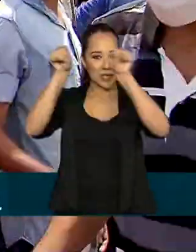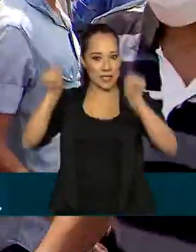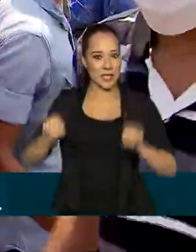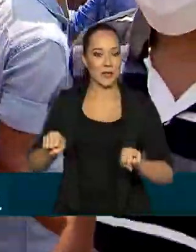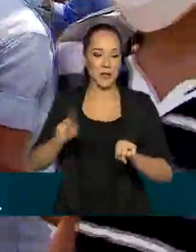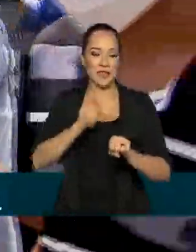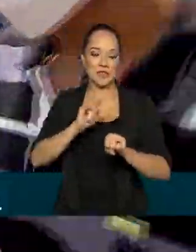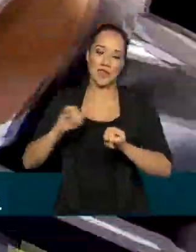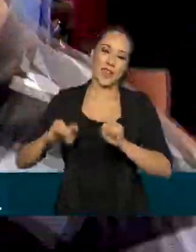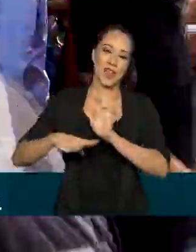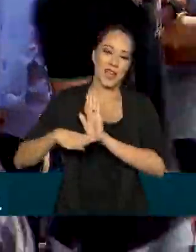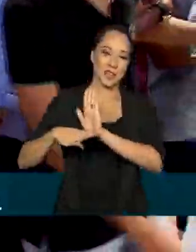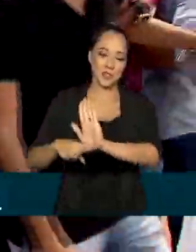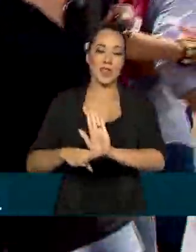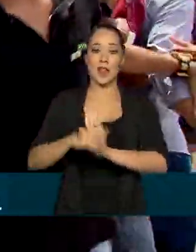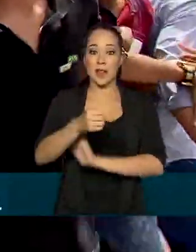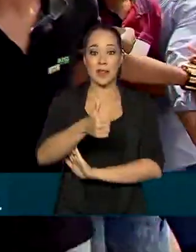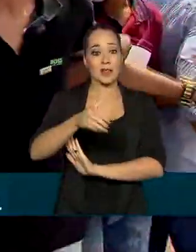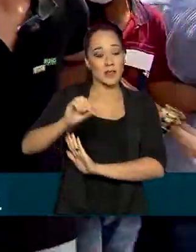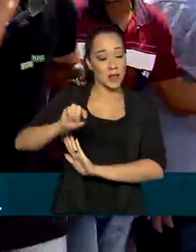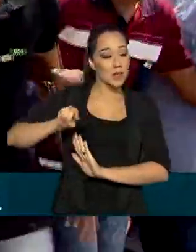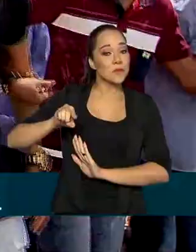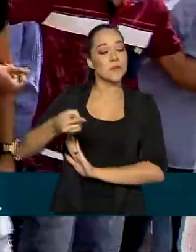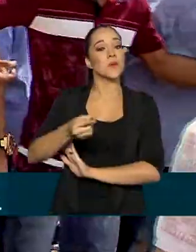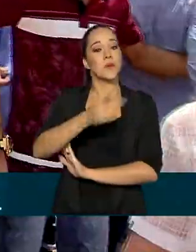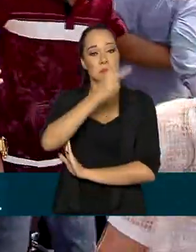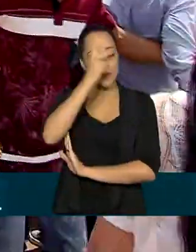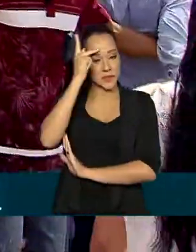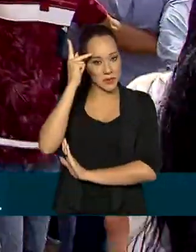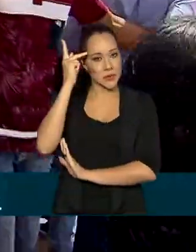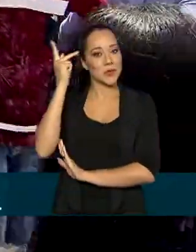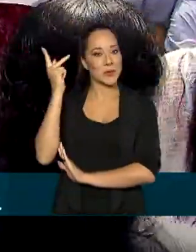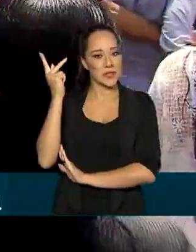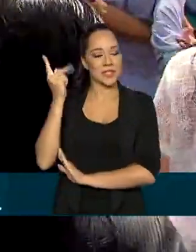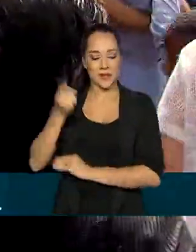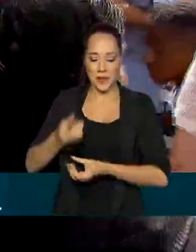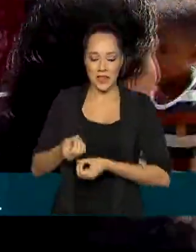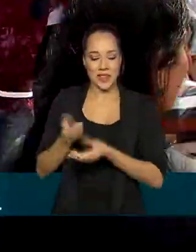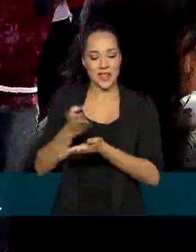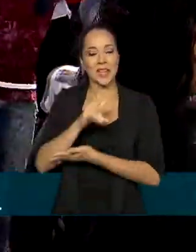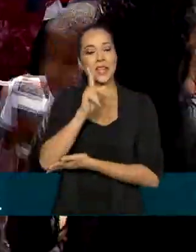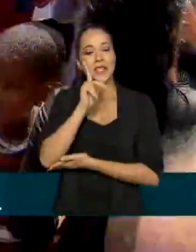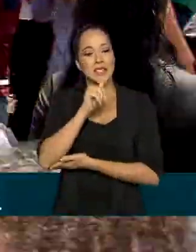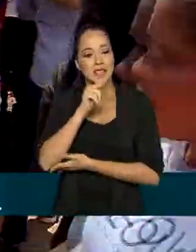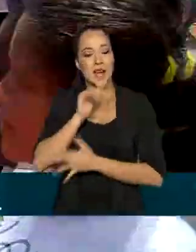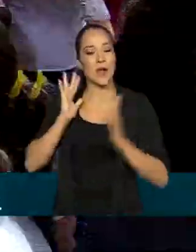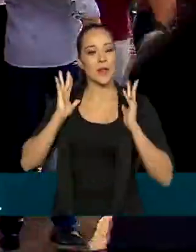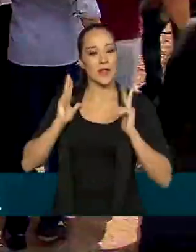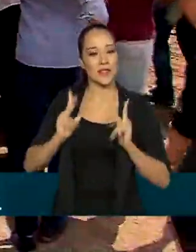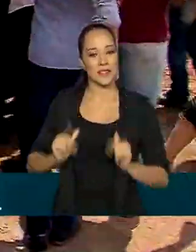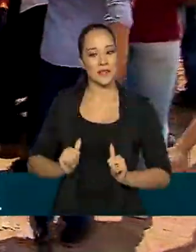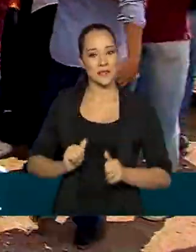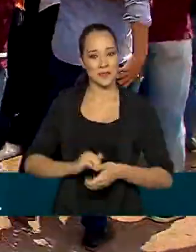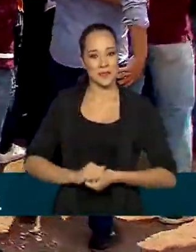que vai beneficiar aí cerca de 10 mil pessoas com a entrega de água tratada.